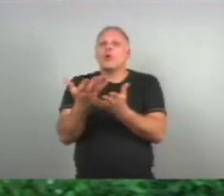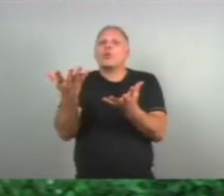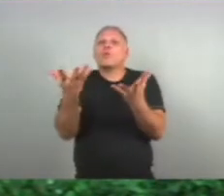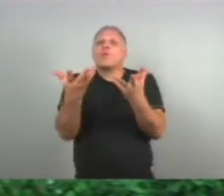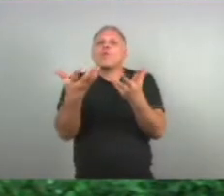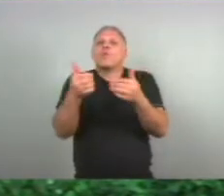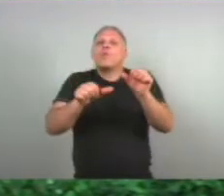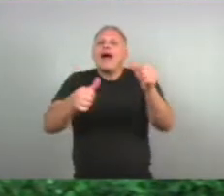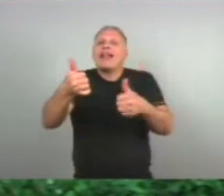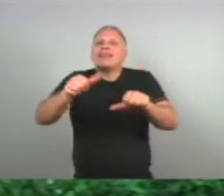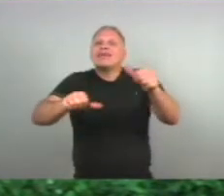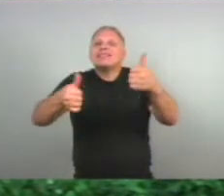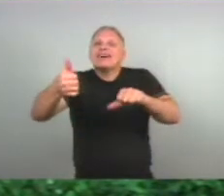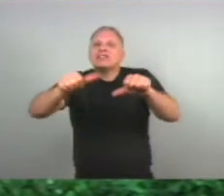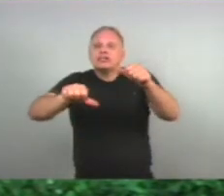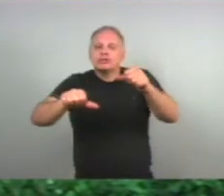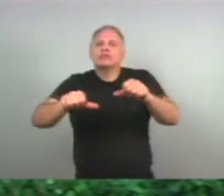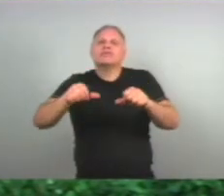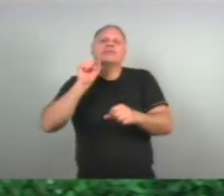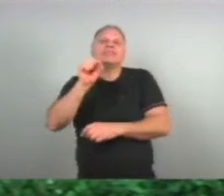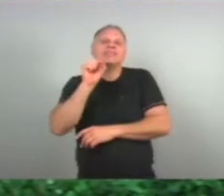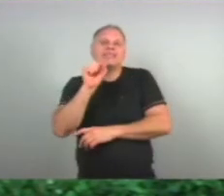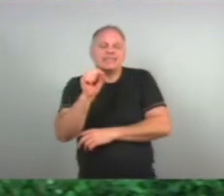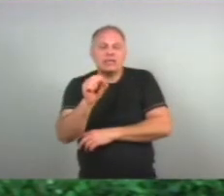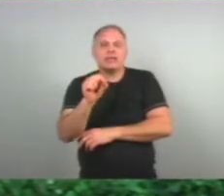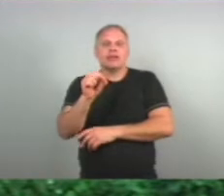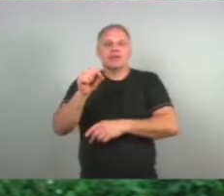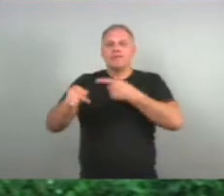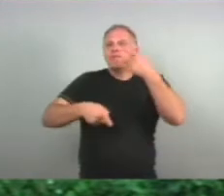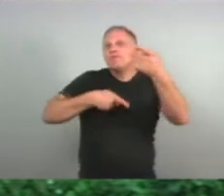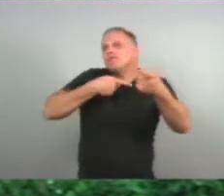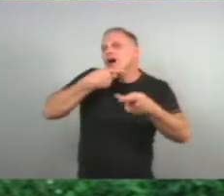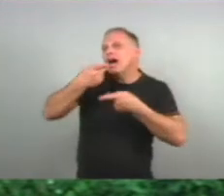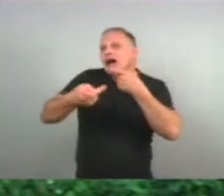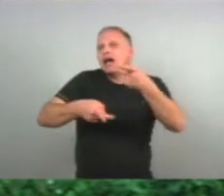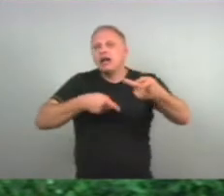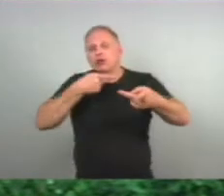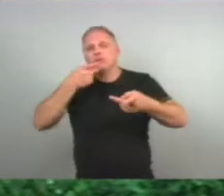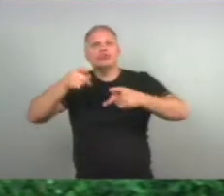eu fiz Esse recorte E que Eu venho a falar De alguns